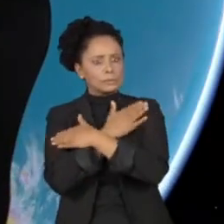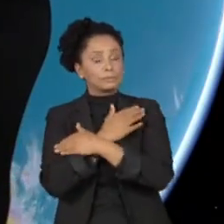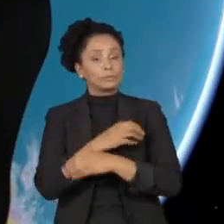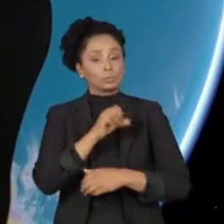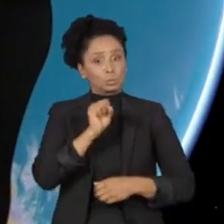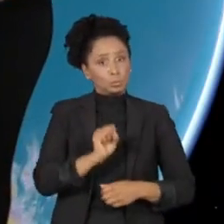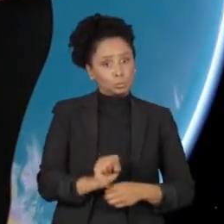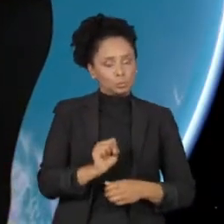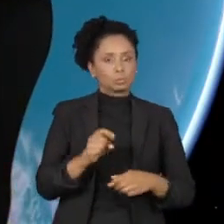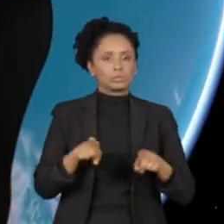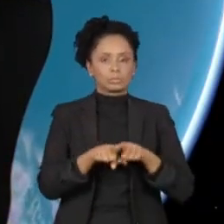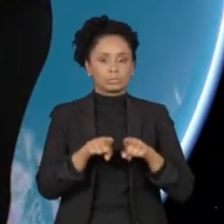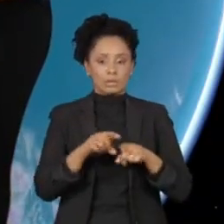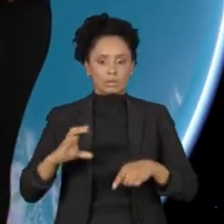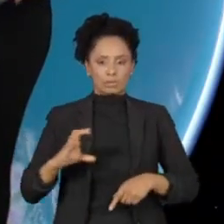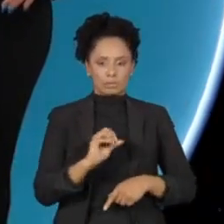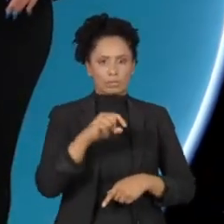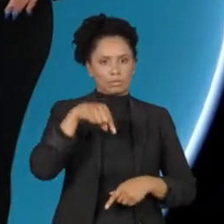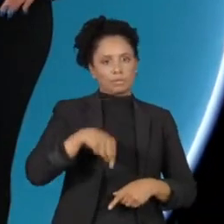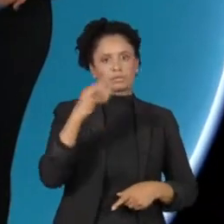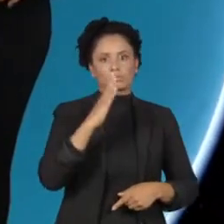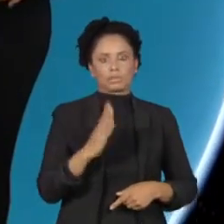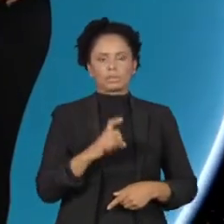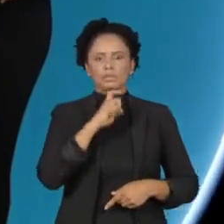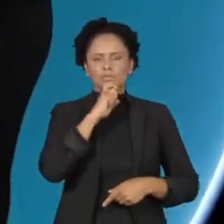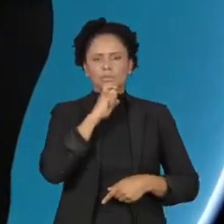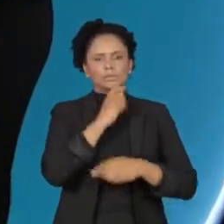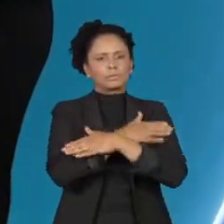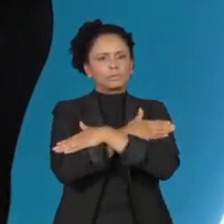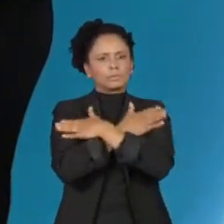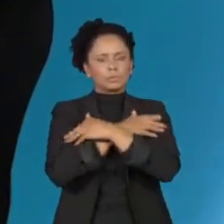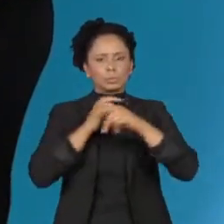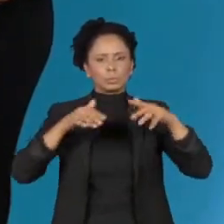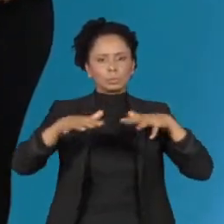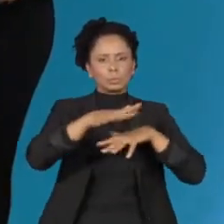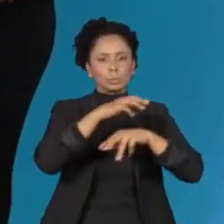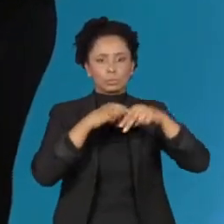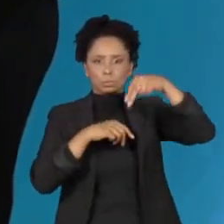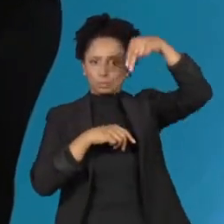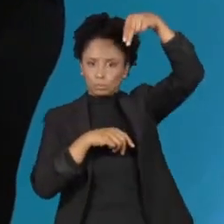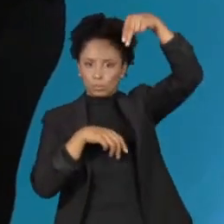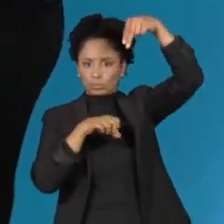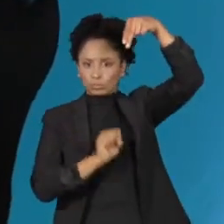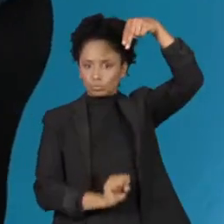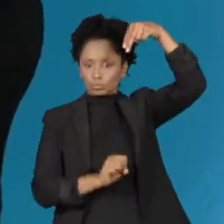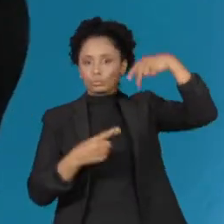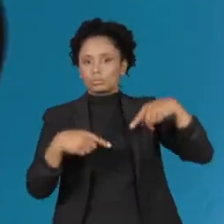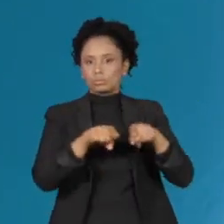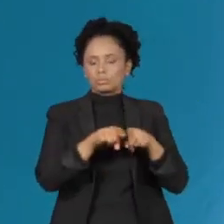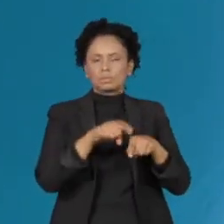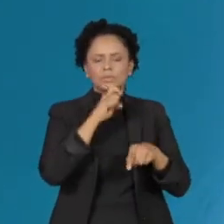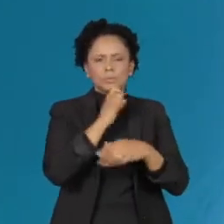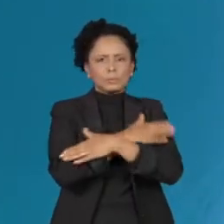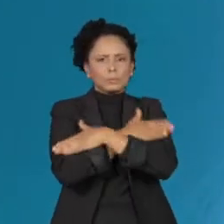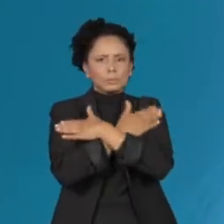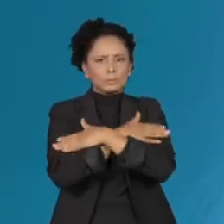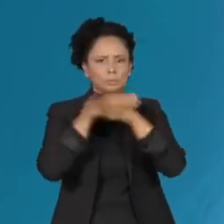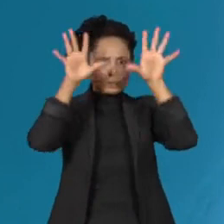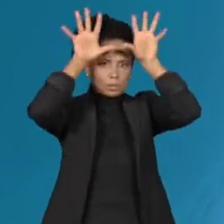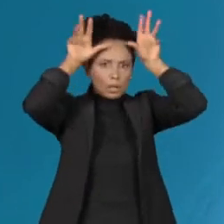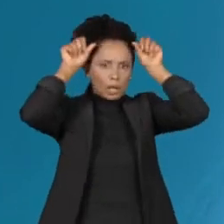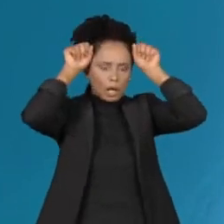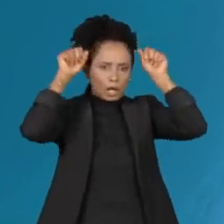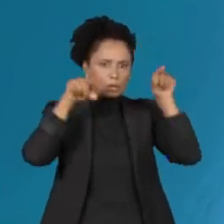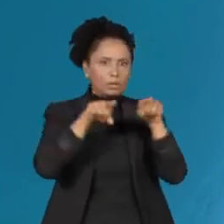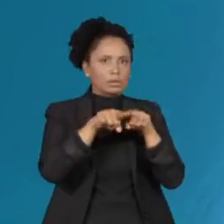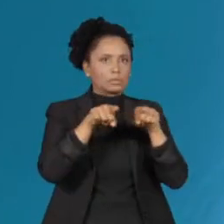do Brasil. O ar frio ainda segue atuando desde o norte até o sul do país, causando fenômeno de freagem nos estados do Acre e também